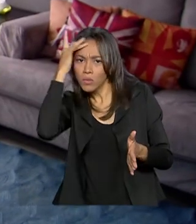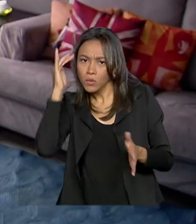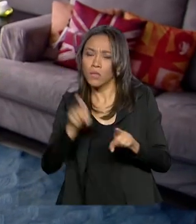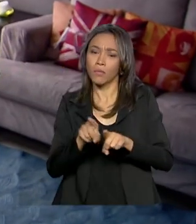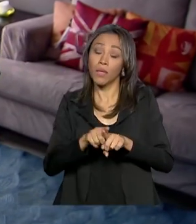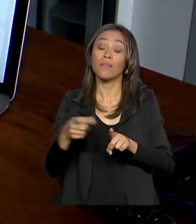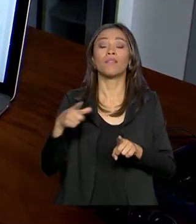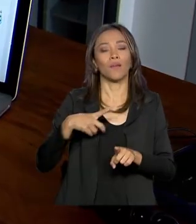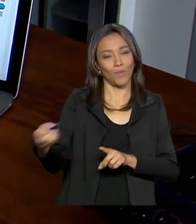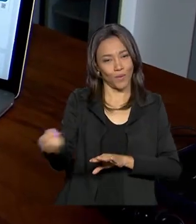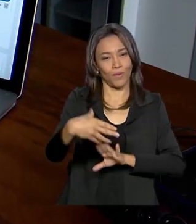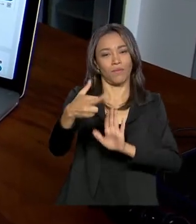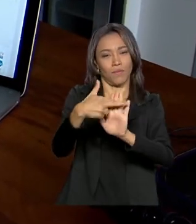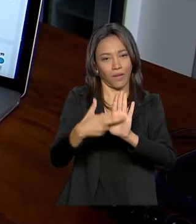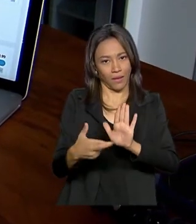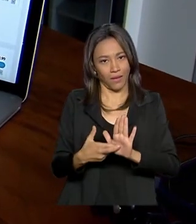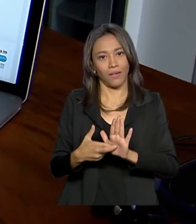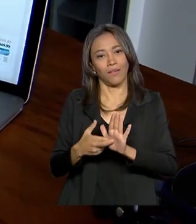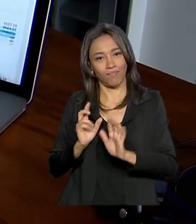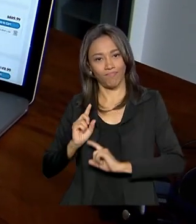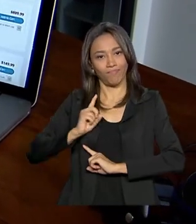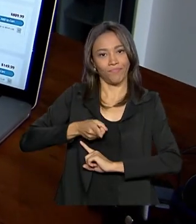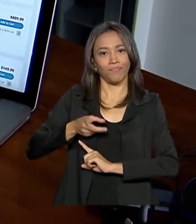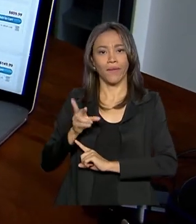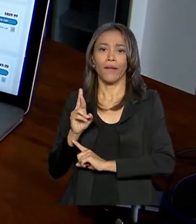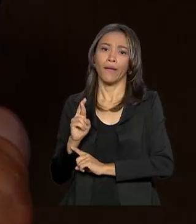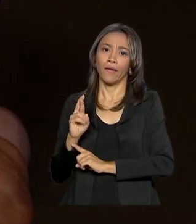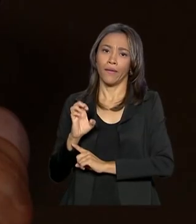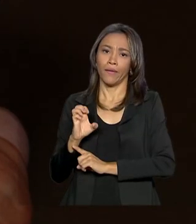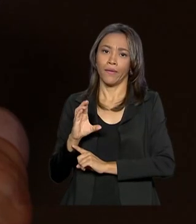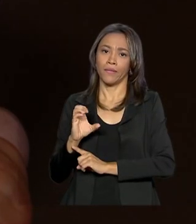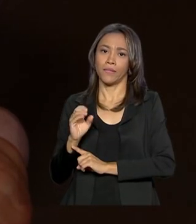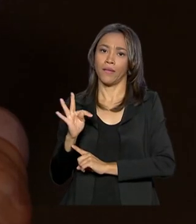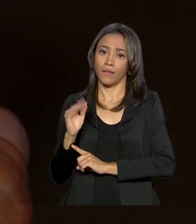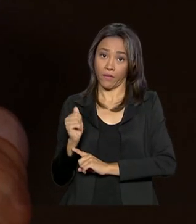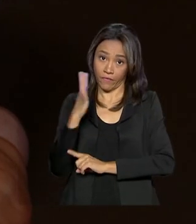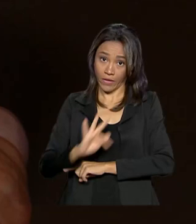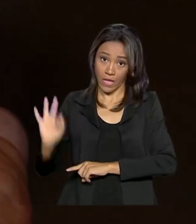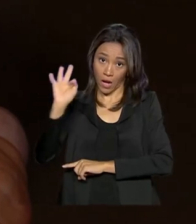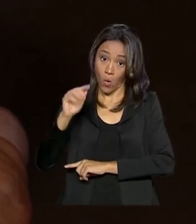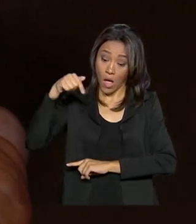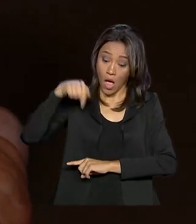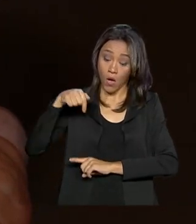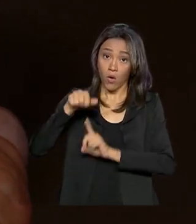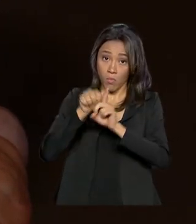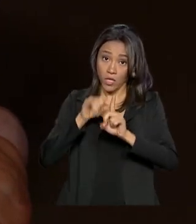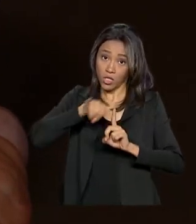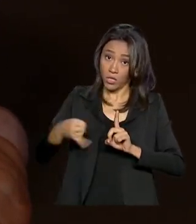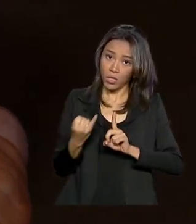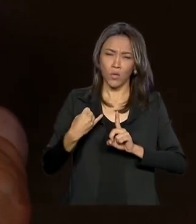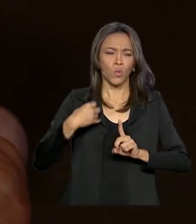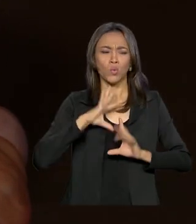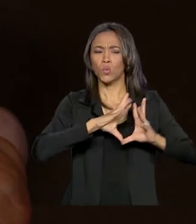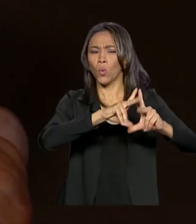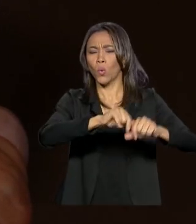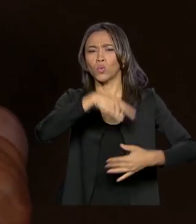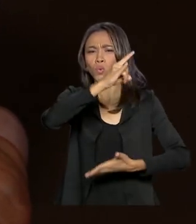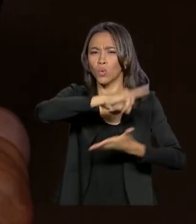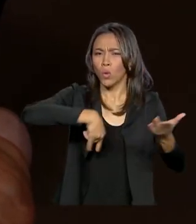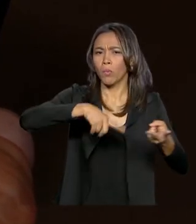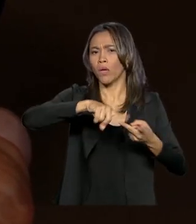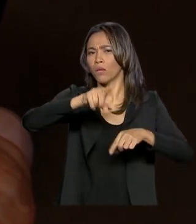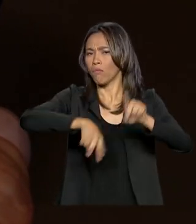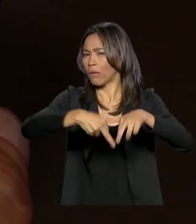nova regra estabelecida pela Receita Federal. Desde 1º de janeiro deste ano, todas as encomendas e remessas internacionais